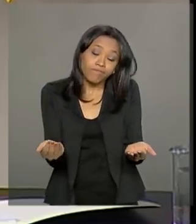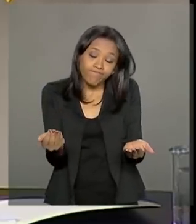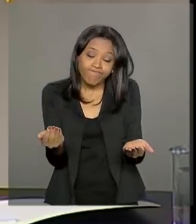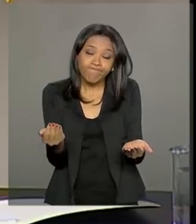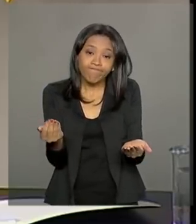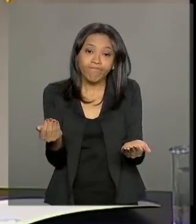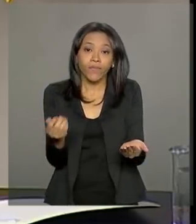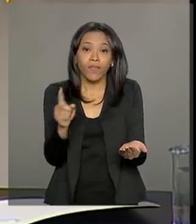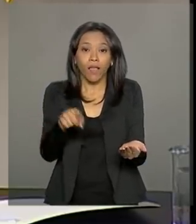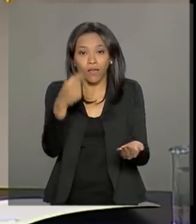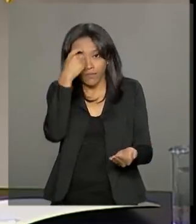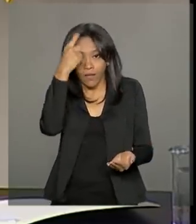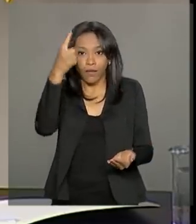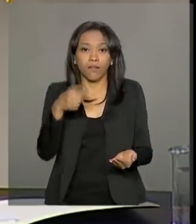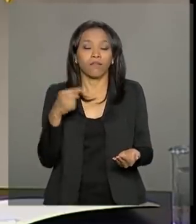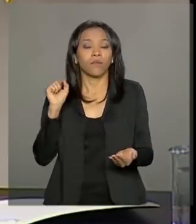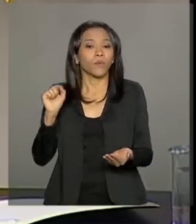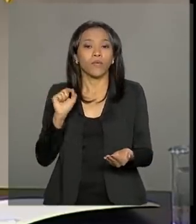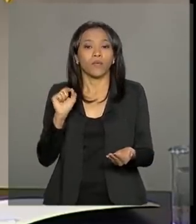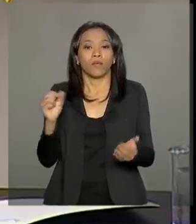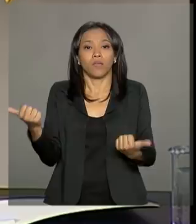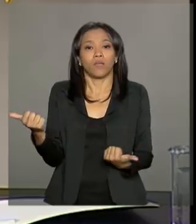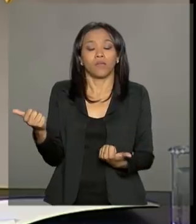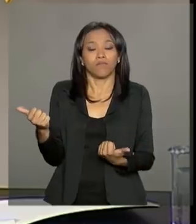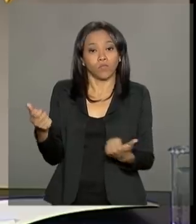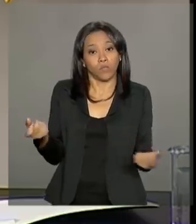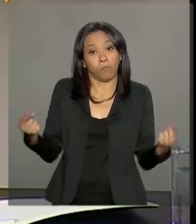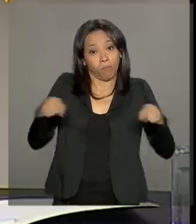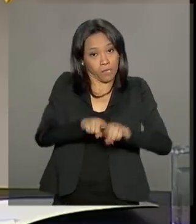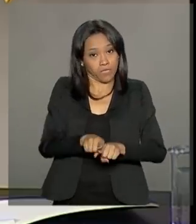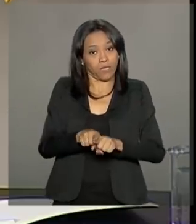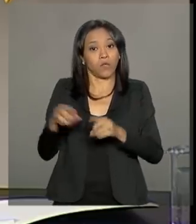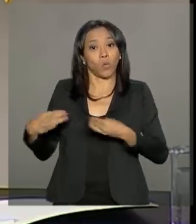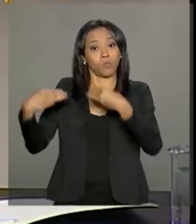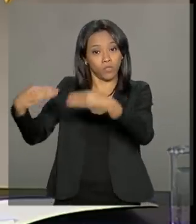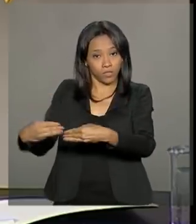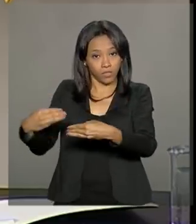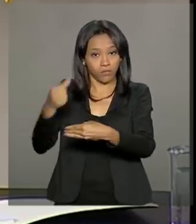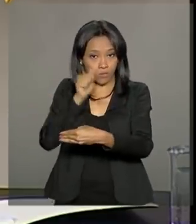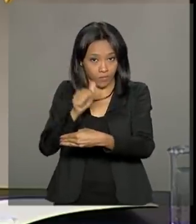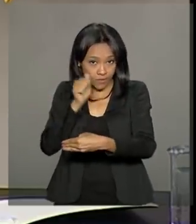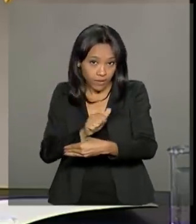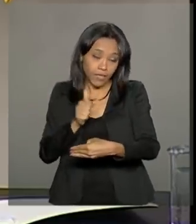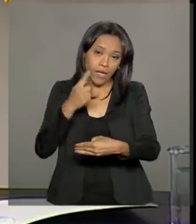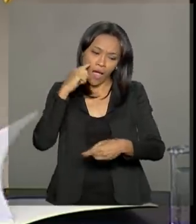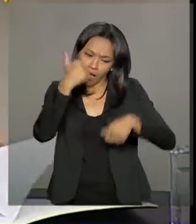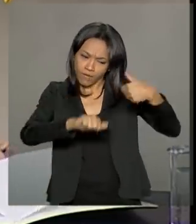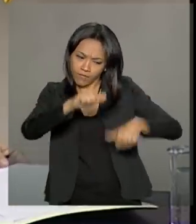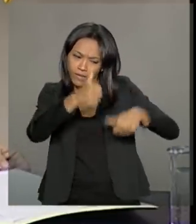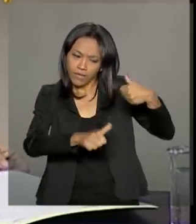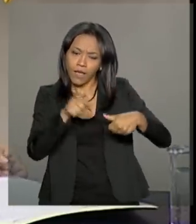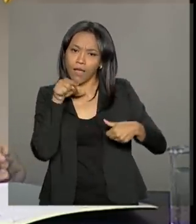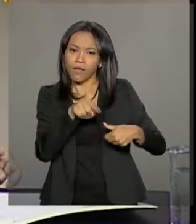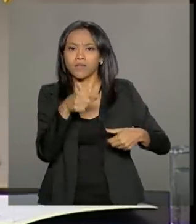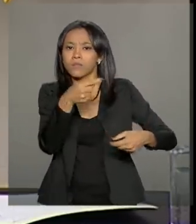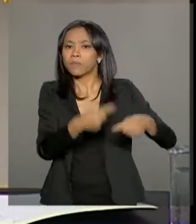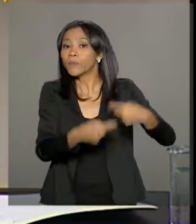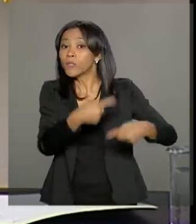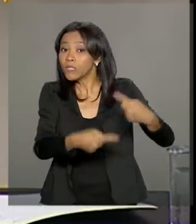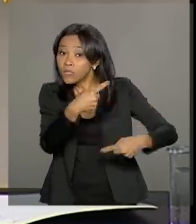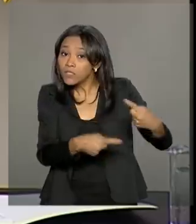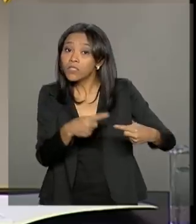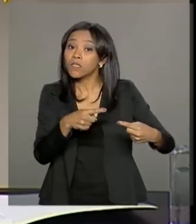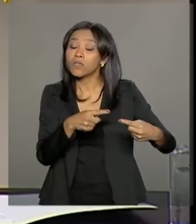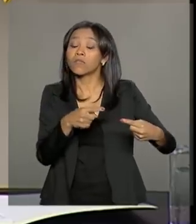é, em conjunto com o Ministério da Mulher, avaliar essa política pública e buscar